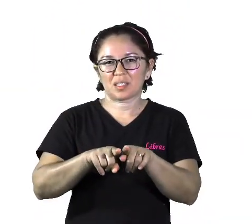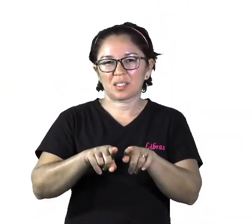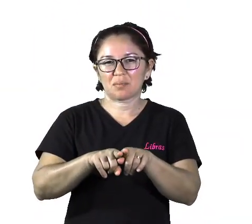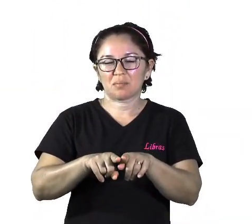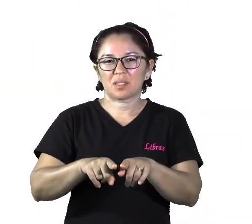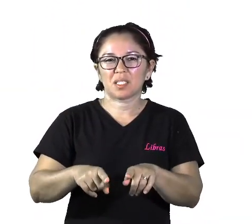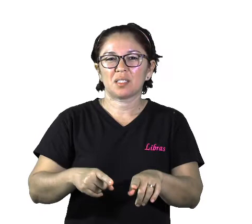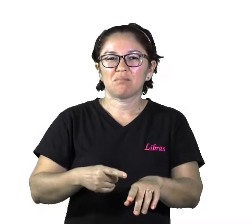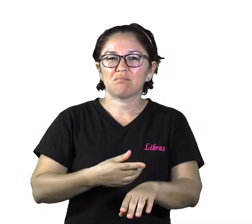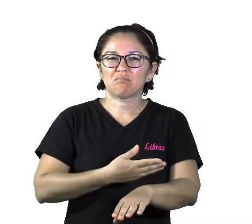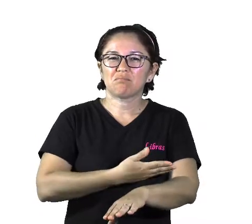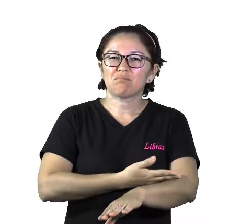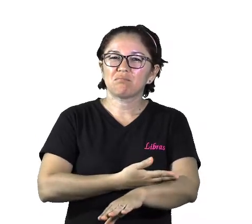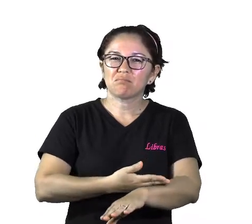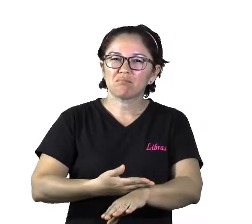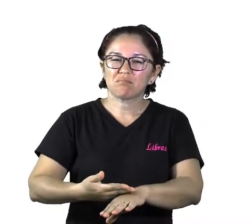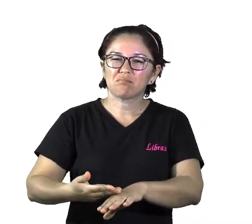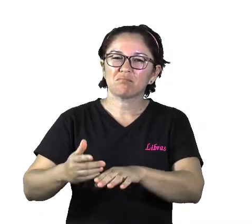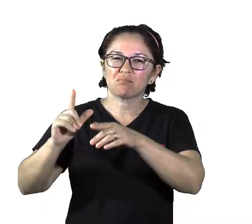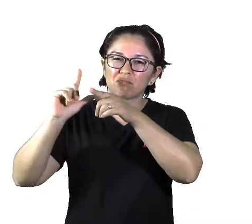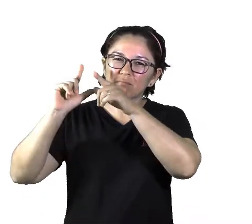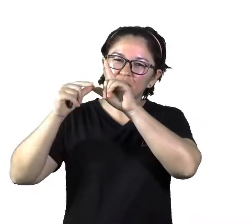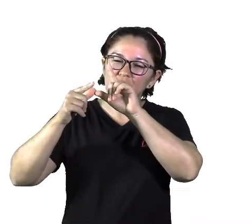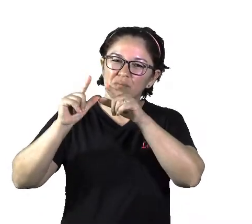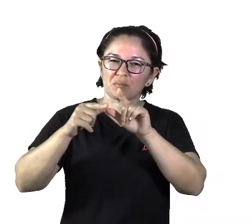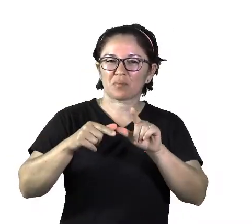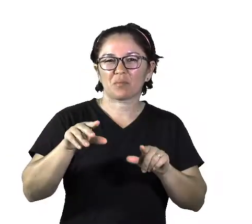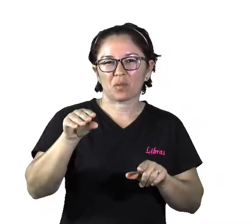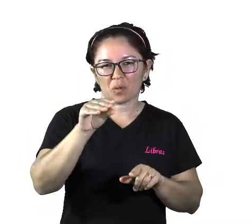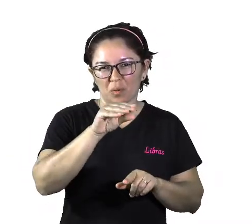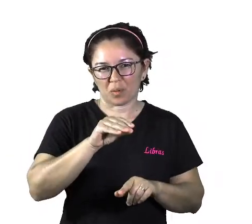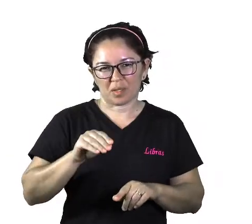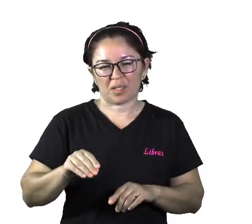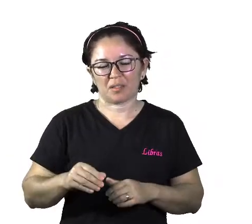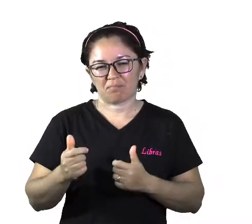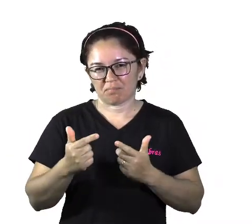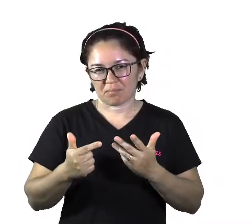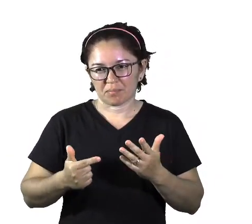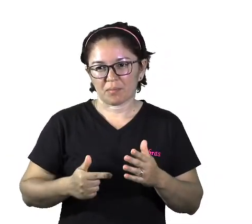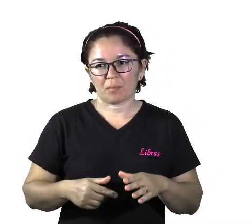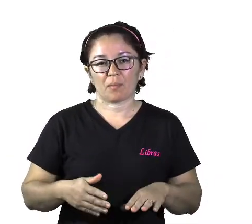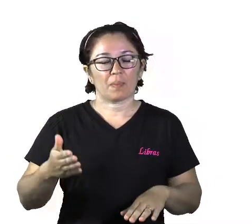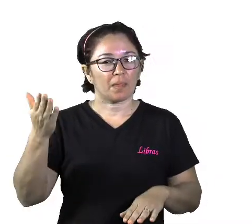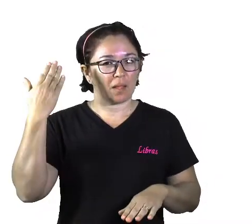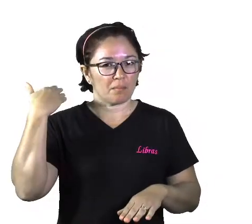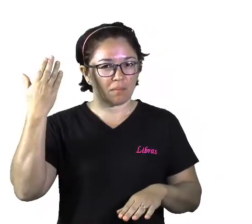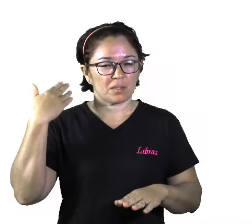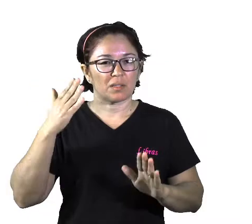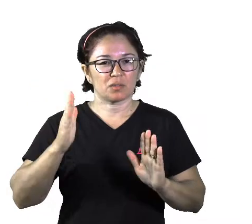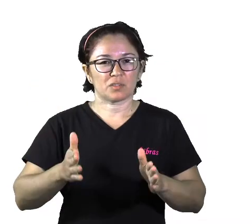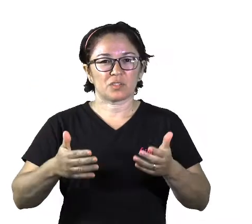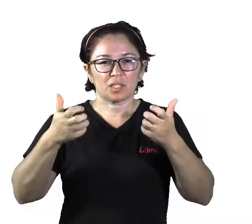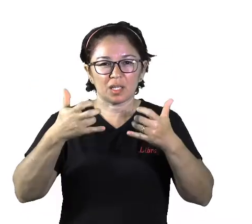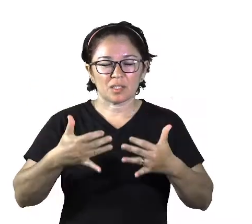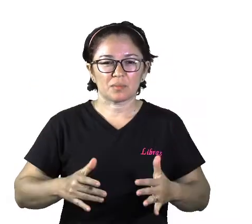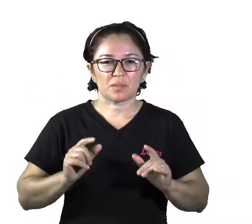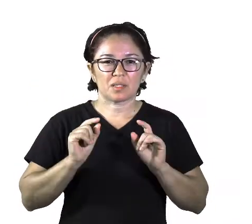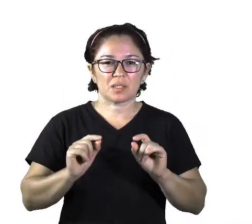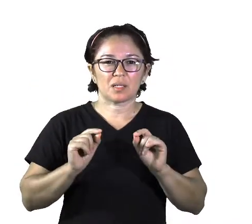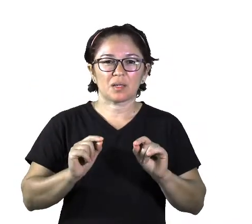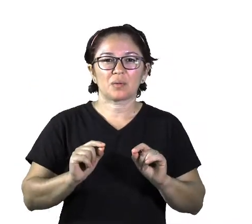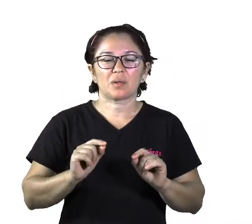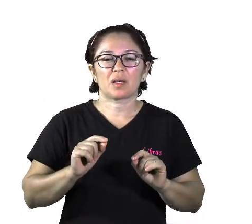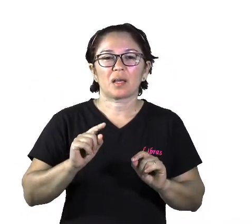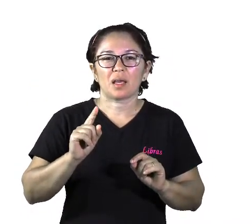passada, nós falamos sobre a Declaração Universal dos Direitos Humanos. Vimos ali sobre o